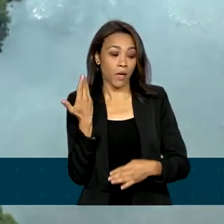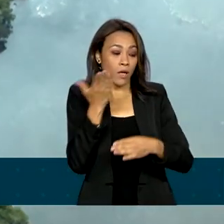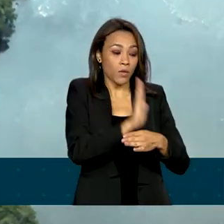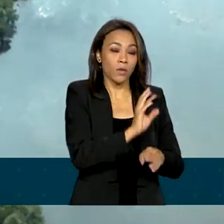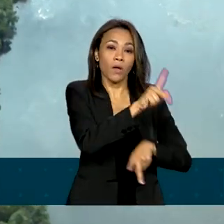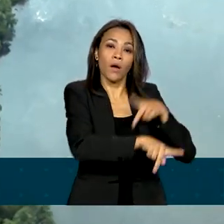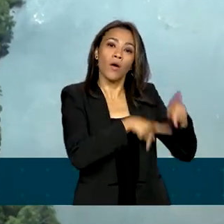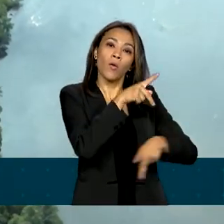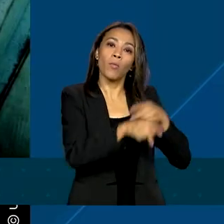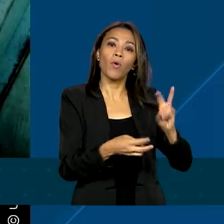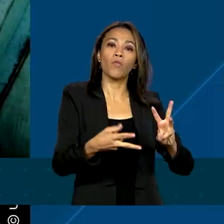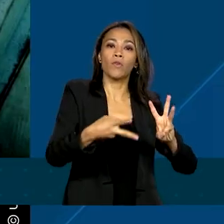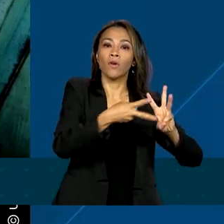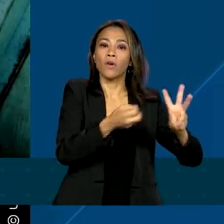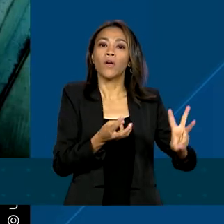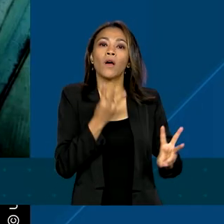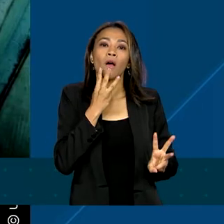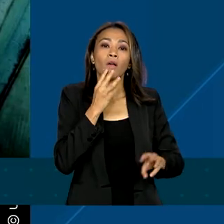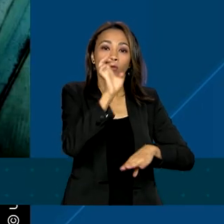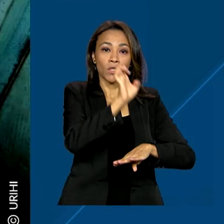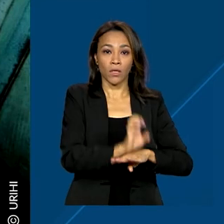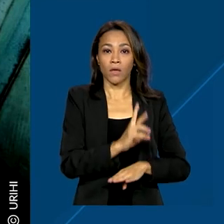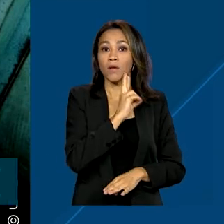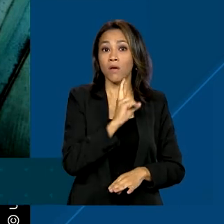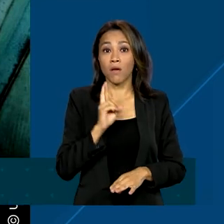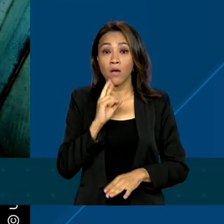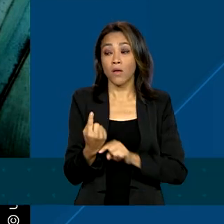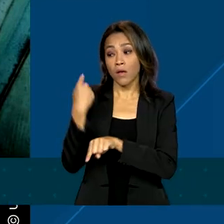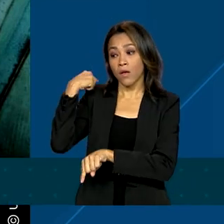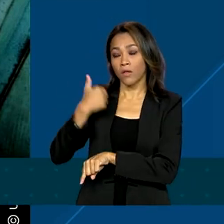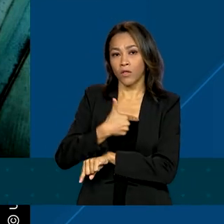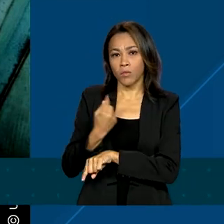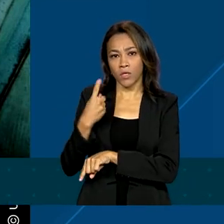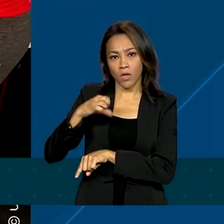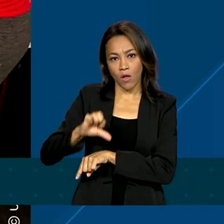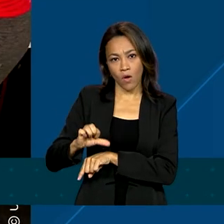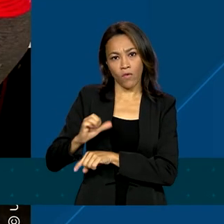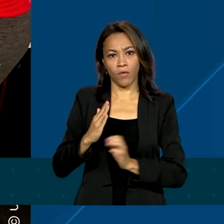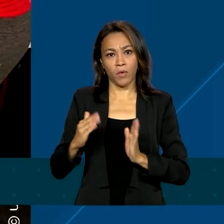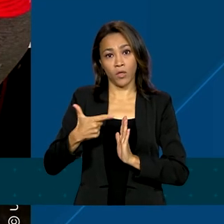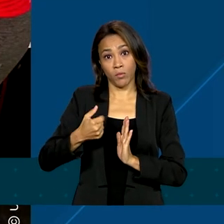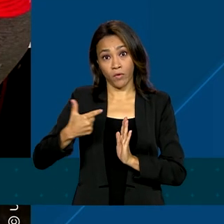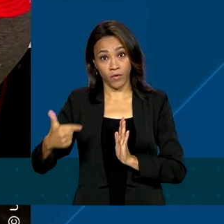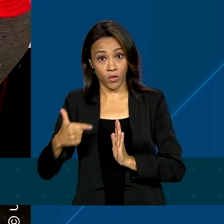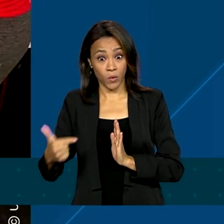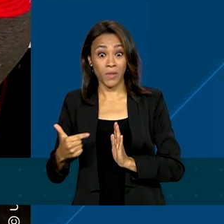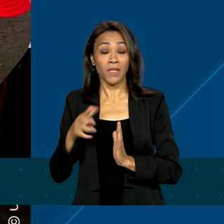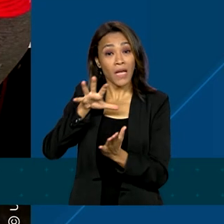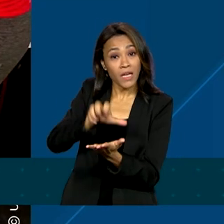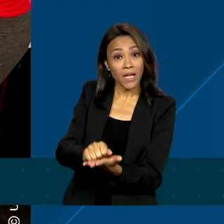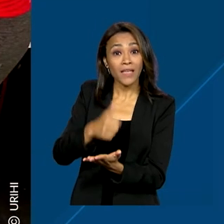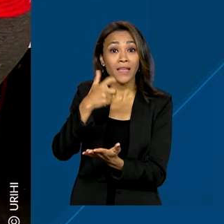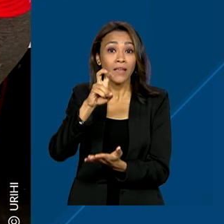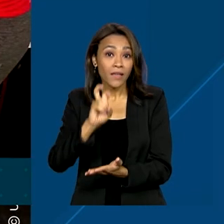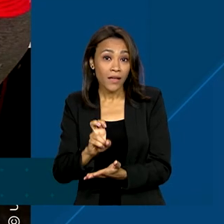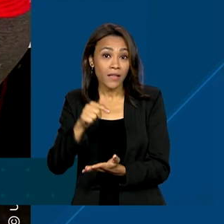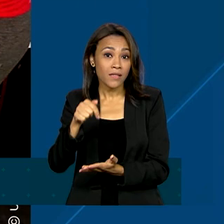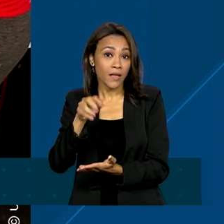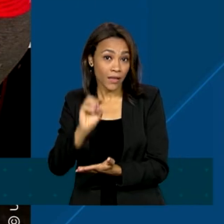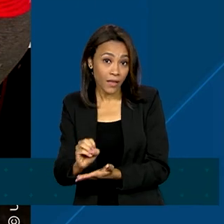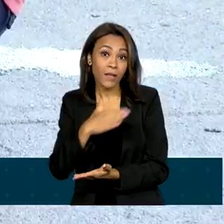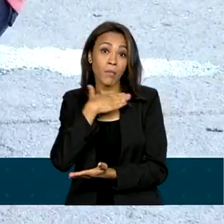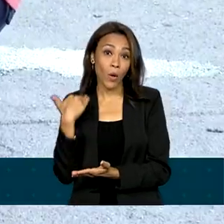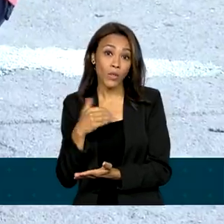povo Yanomami de Roraima. De 2019 a 2022, foram registradas 570 mortes de crianças desta